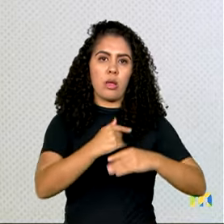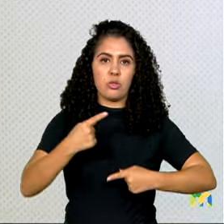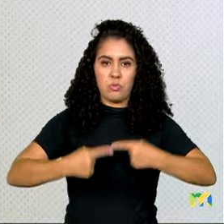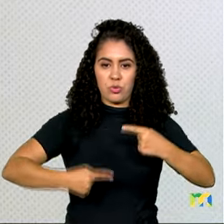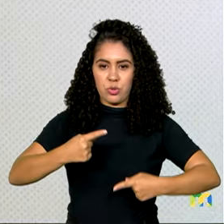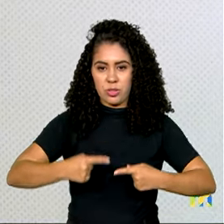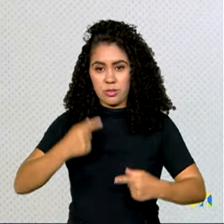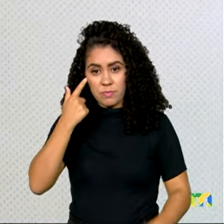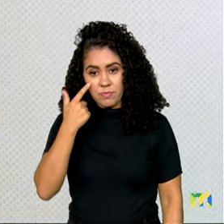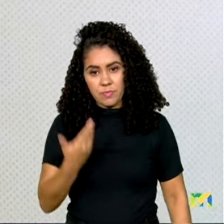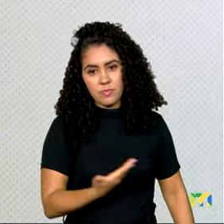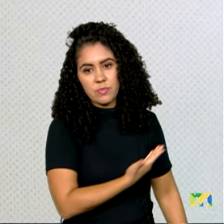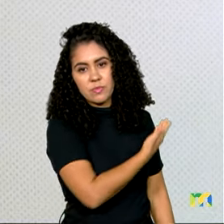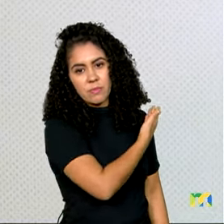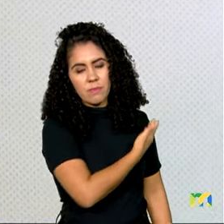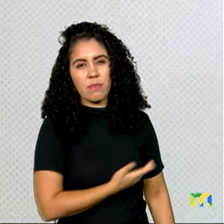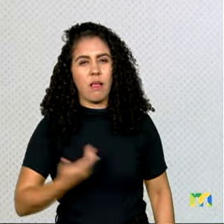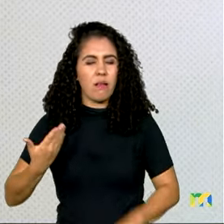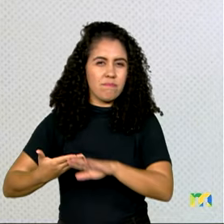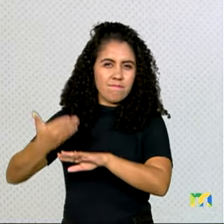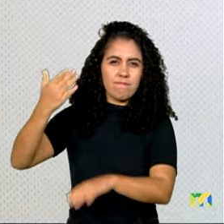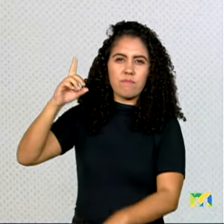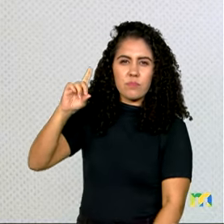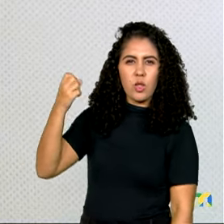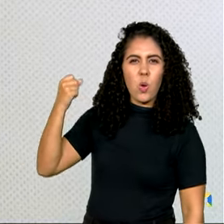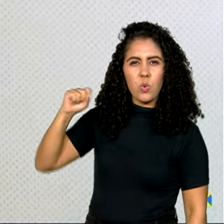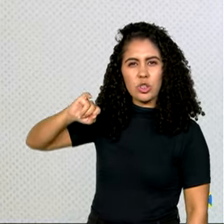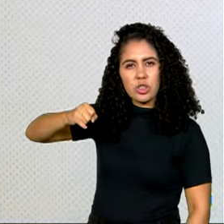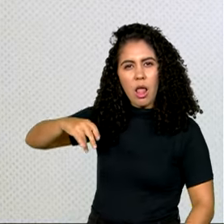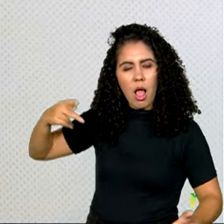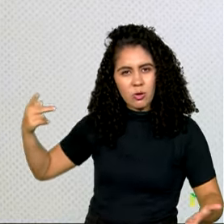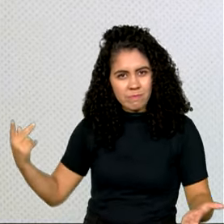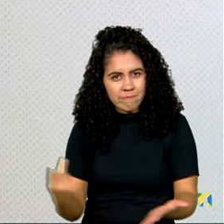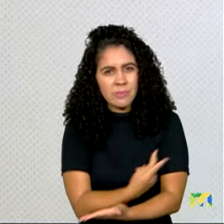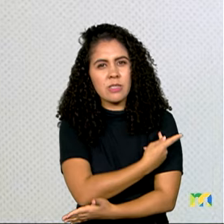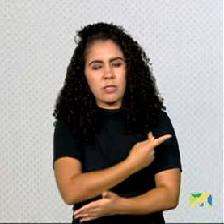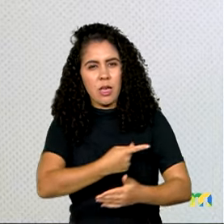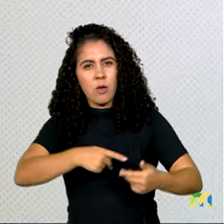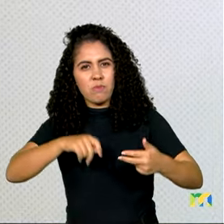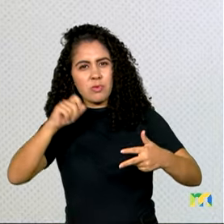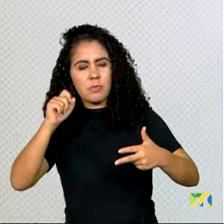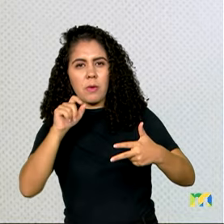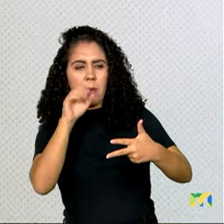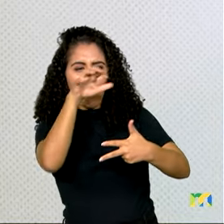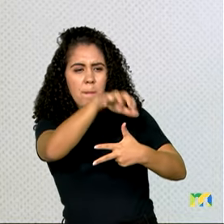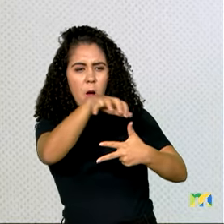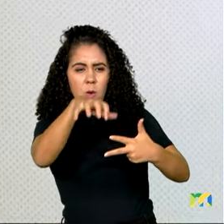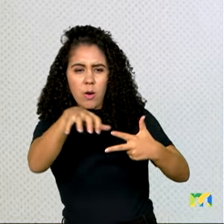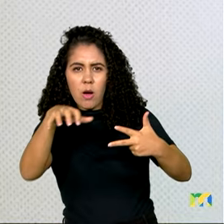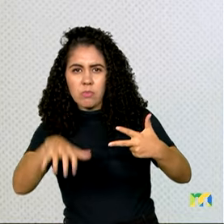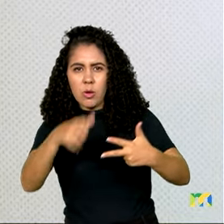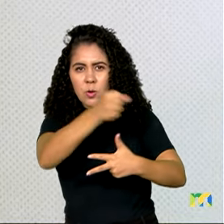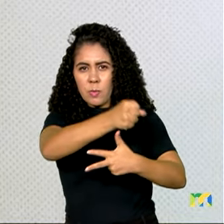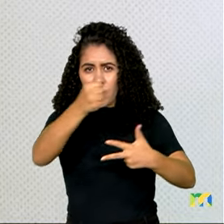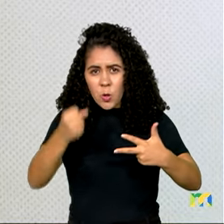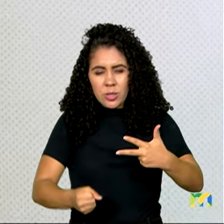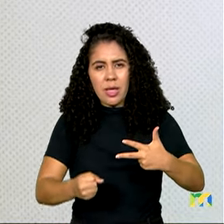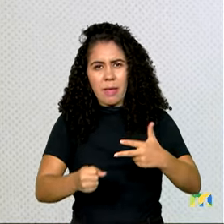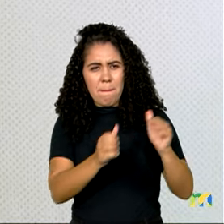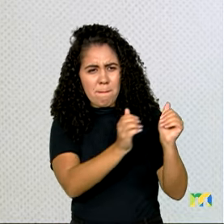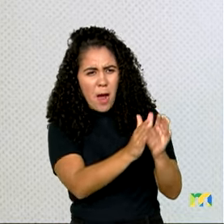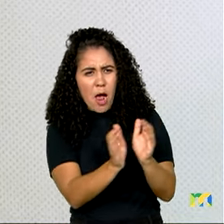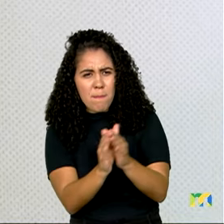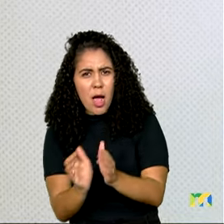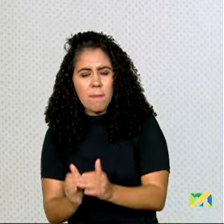Naquele dia que aconteceu aquele fatídico ataque, no dia seguinte eu cheguei em